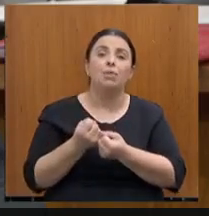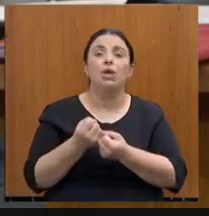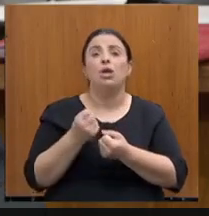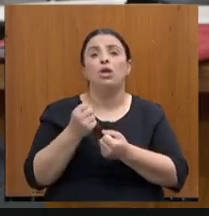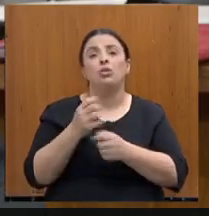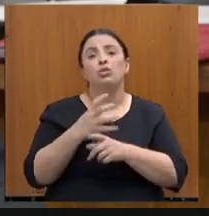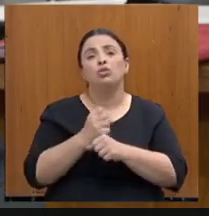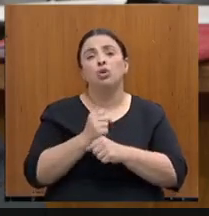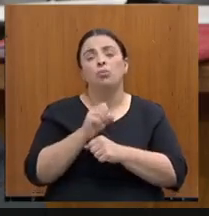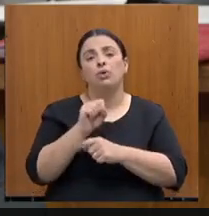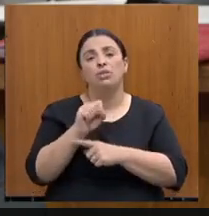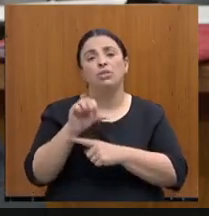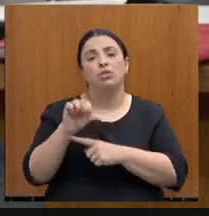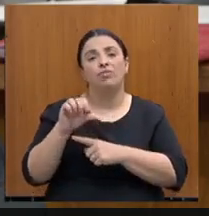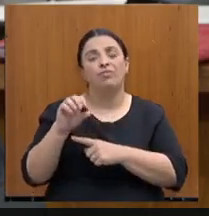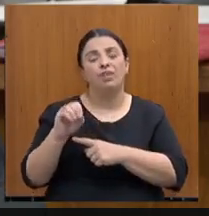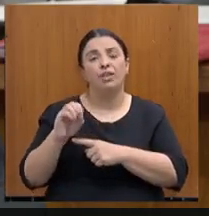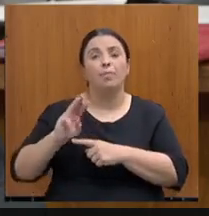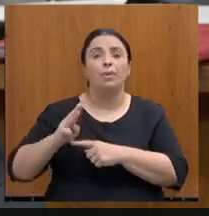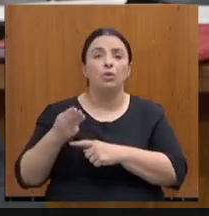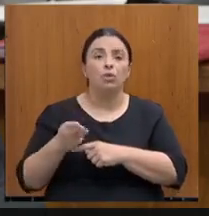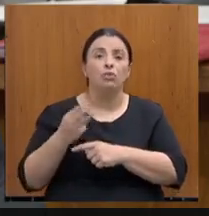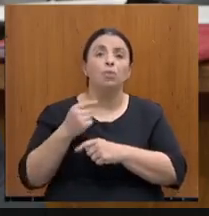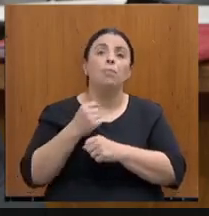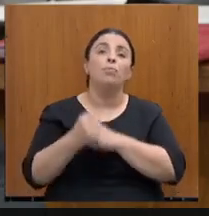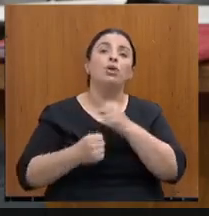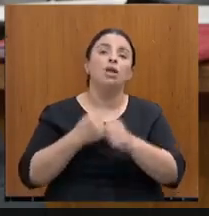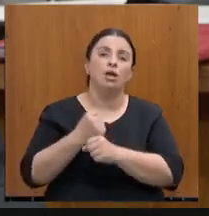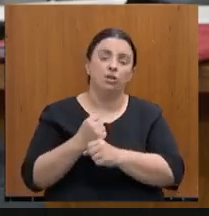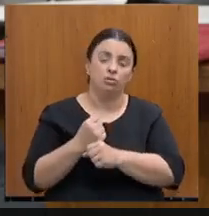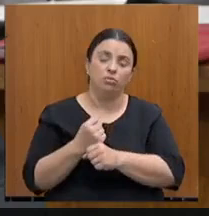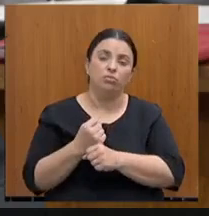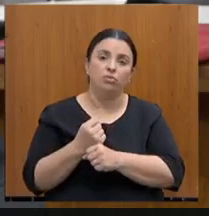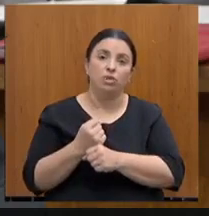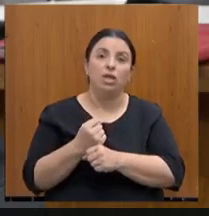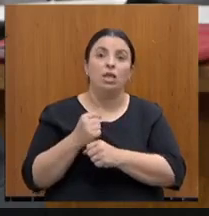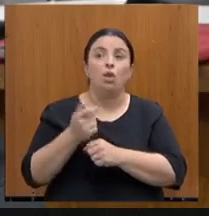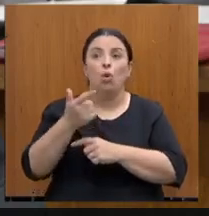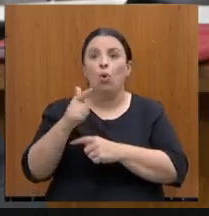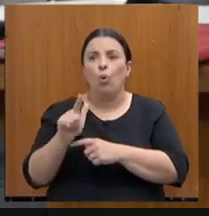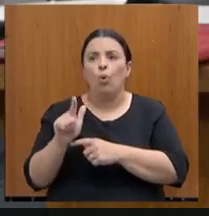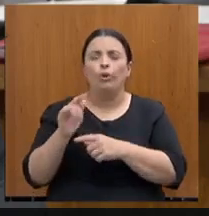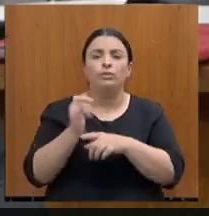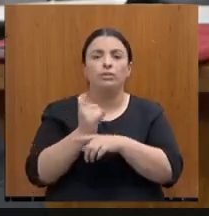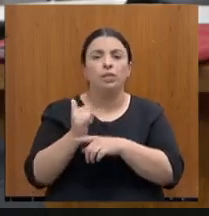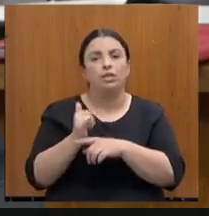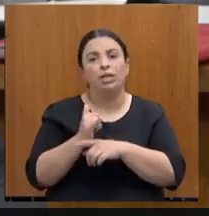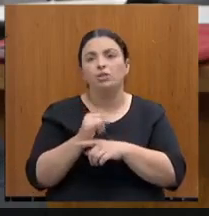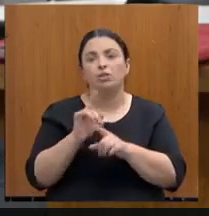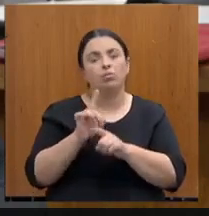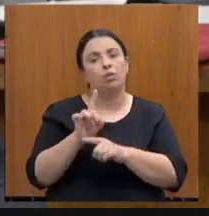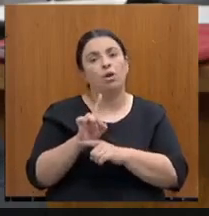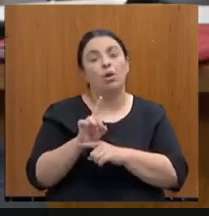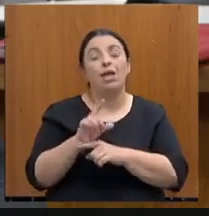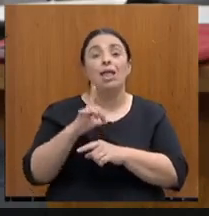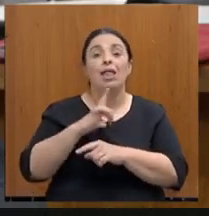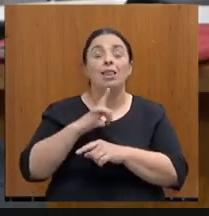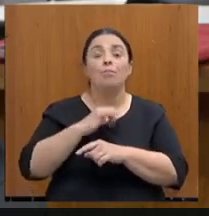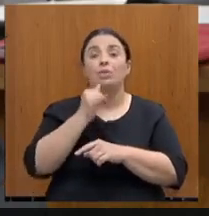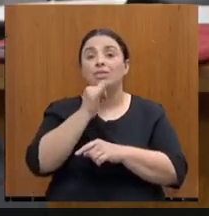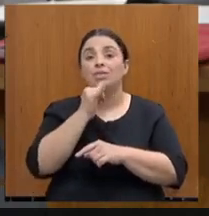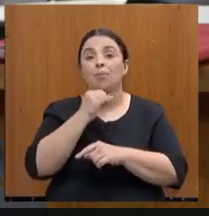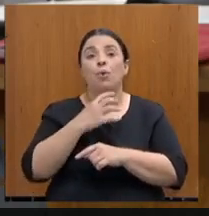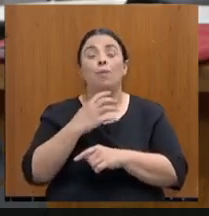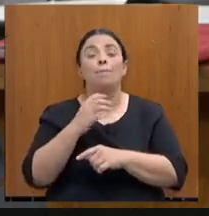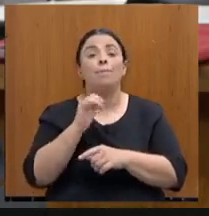890 milhões no ano. Não há outro recurso que não seja esse. Existe o que a gente chama de impacto atorial, que eu